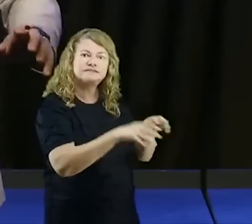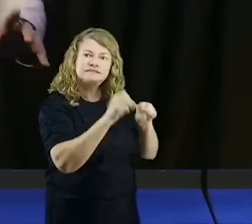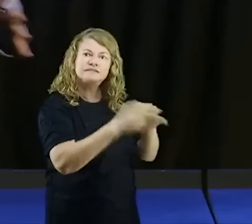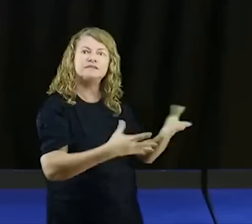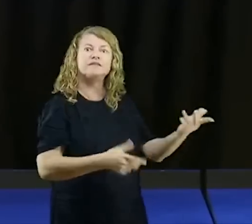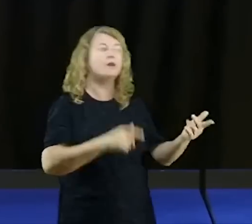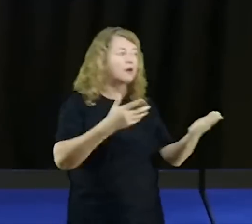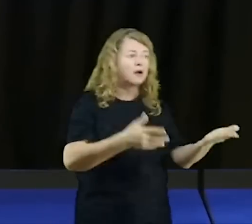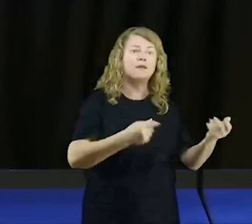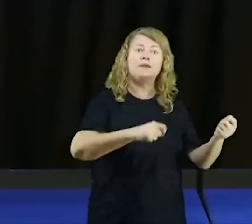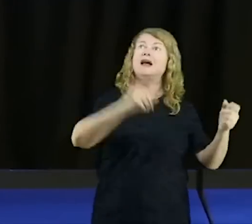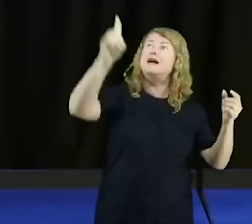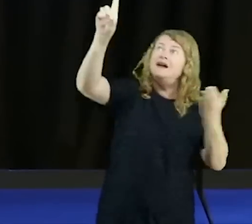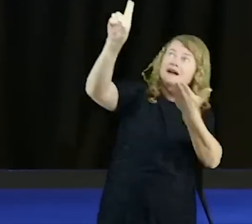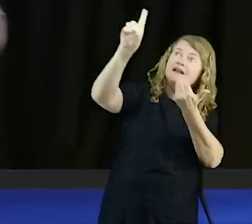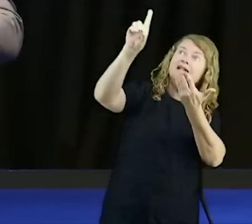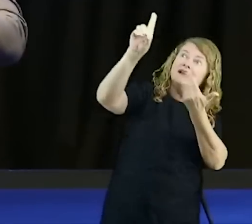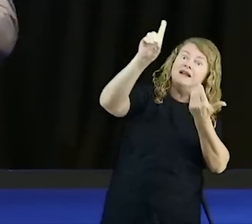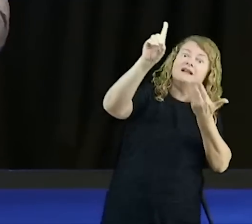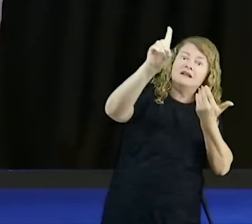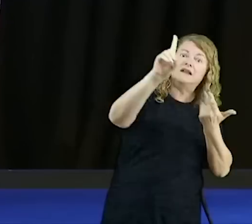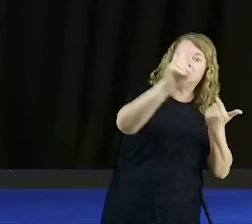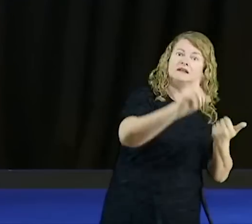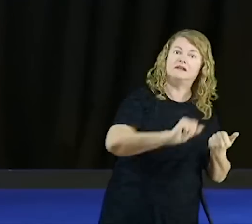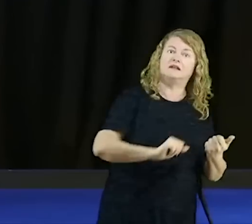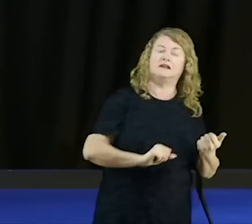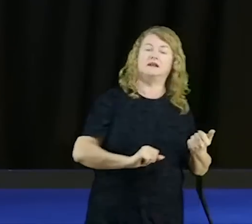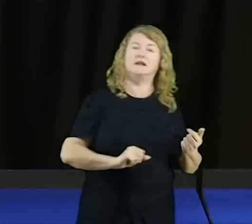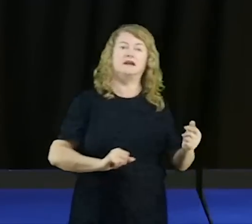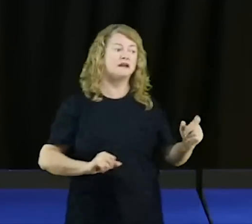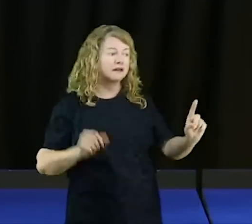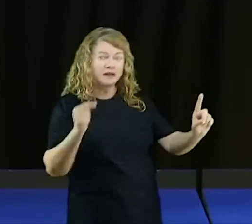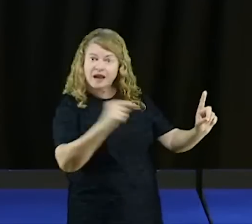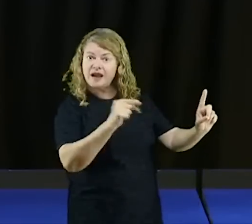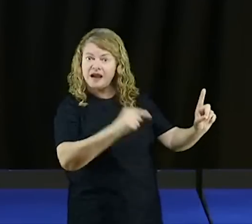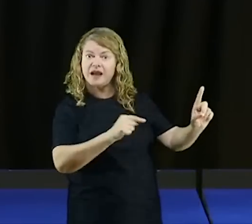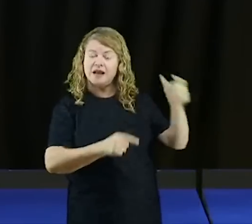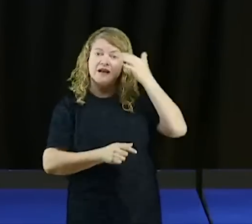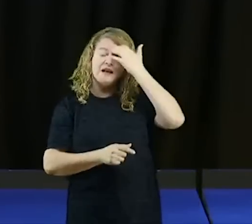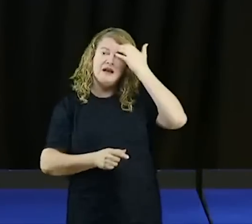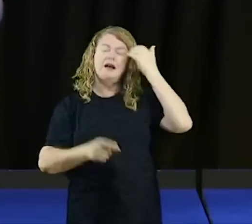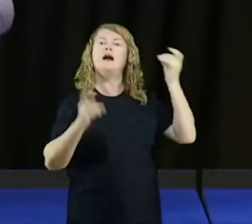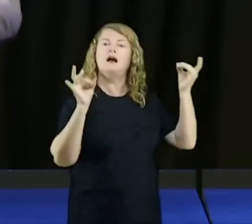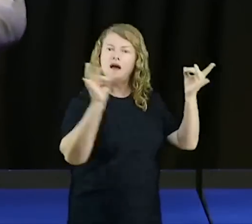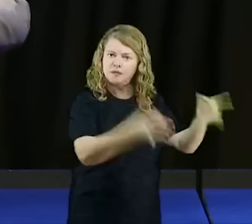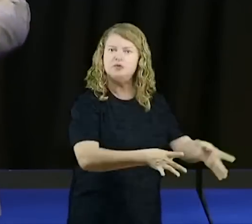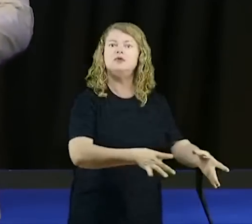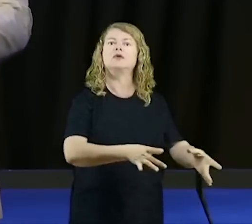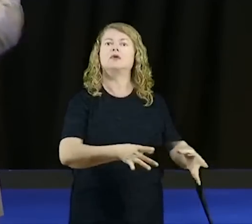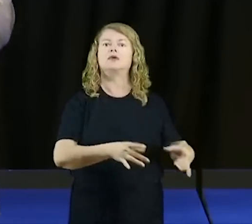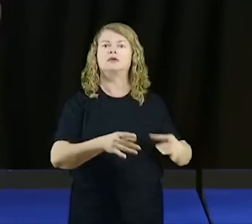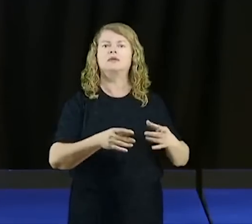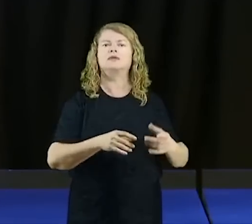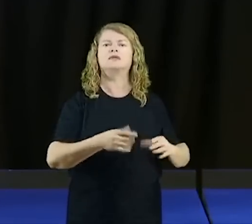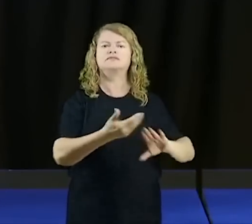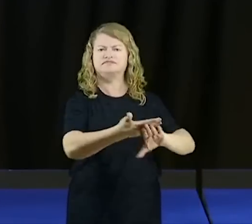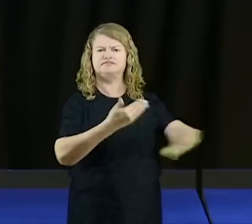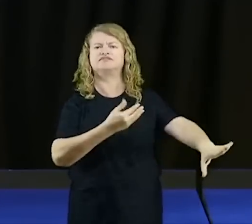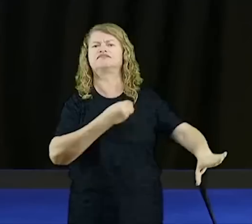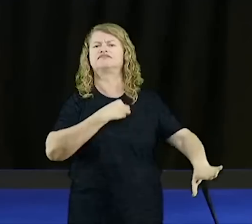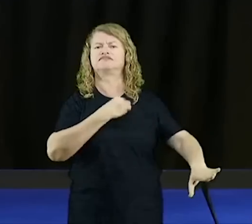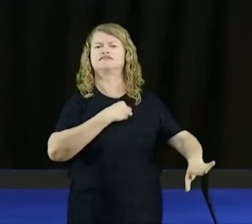Aquele moço interessante foi que ele abandonou aquela vida de imoralidade, mas se tornou um dos bandidos mais